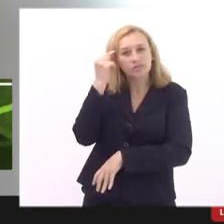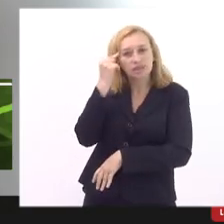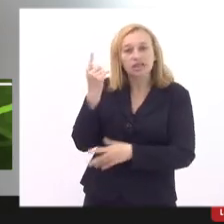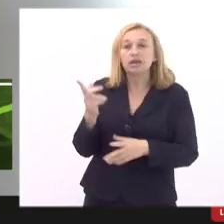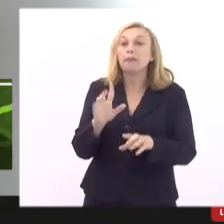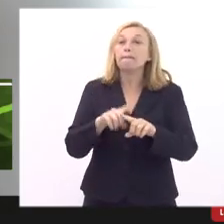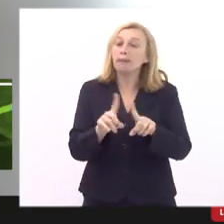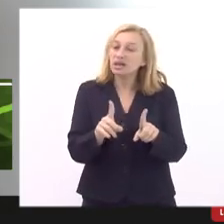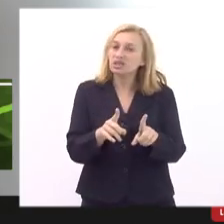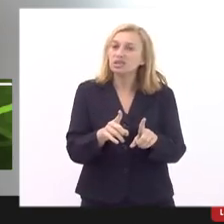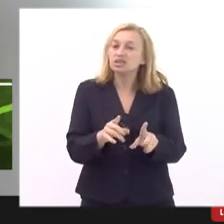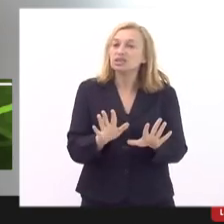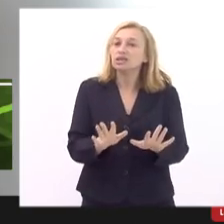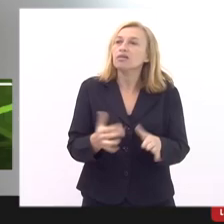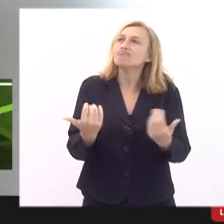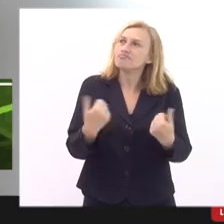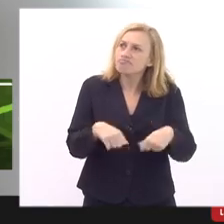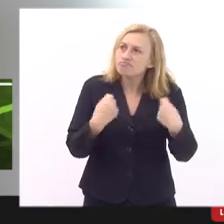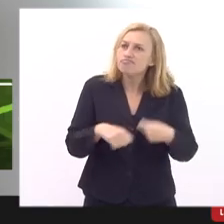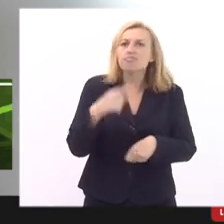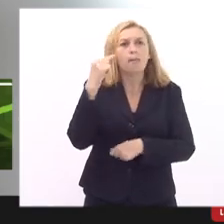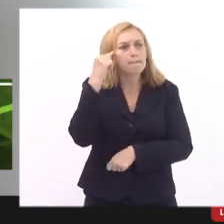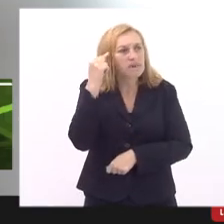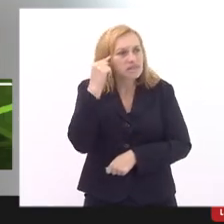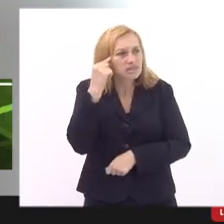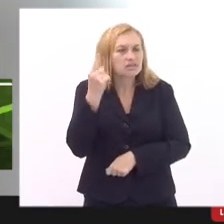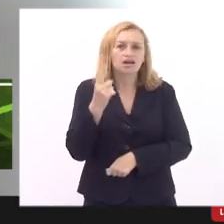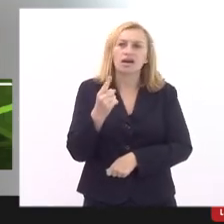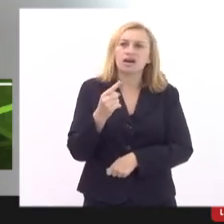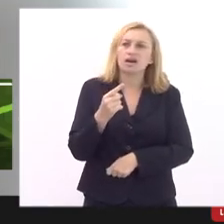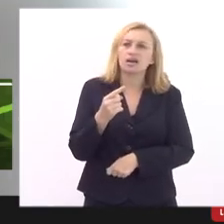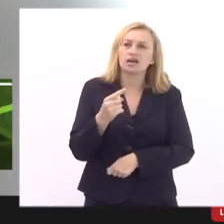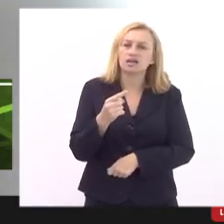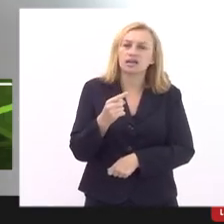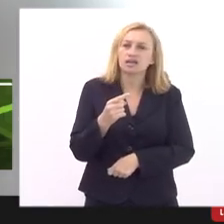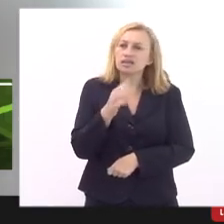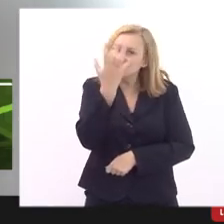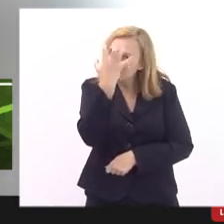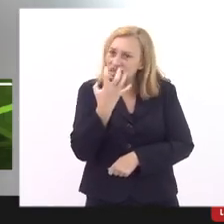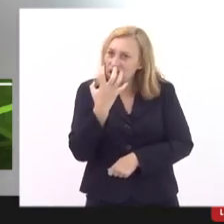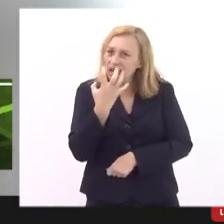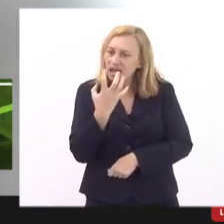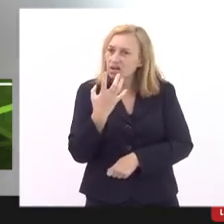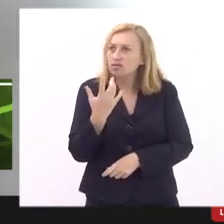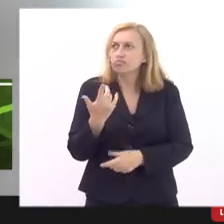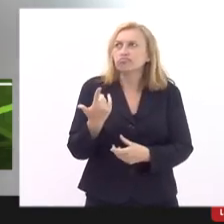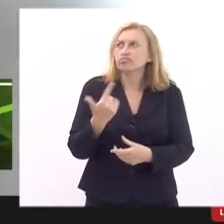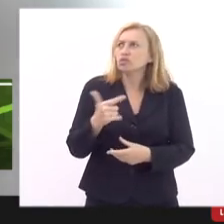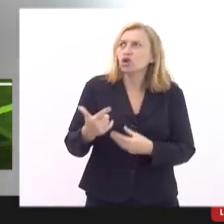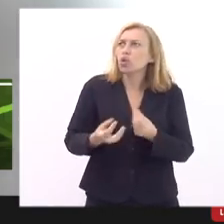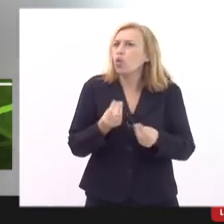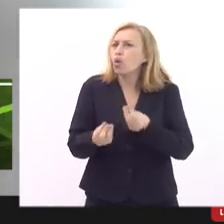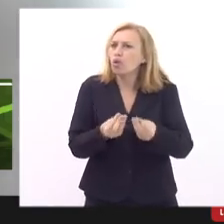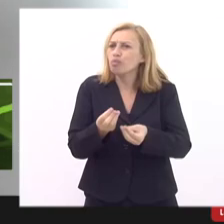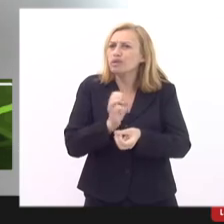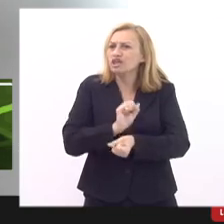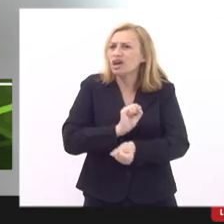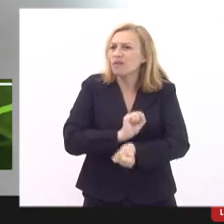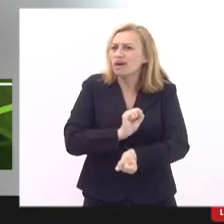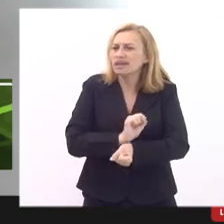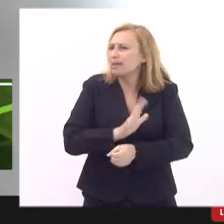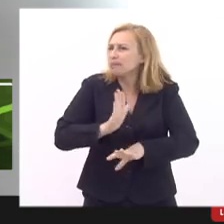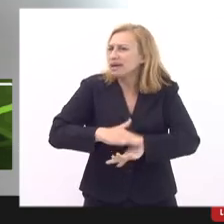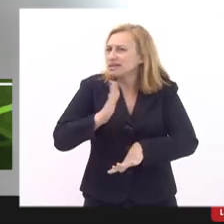sem dúvida é preciso pensar um índice e com celeridade porque não dá para esperar muito mais